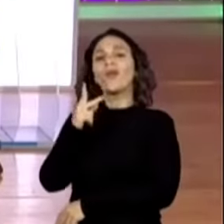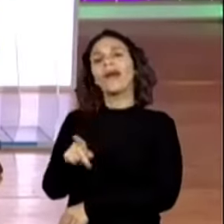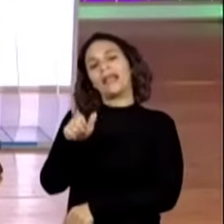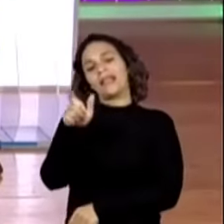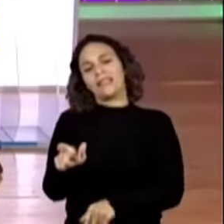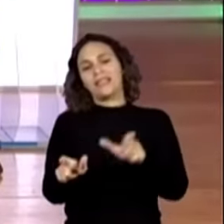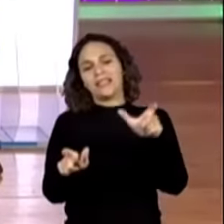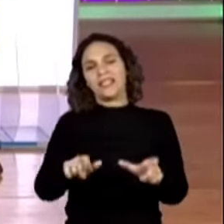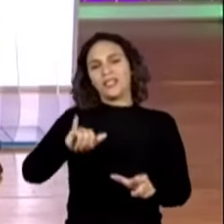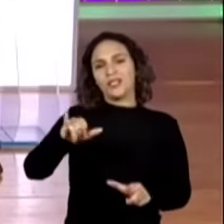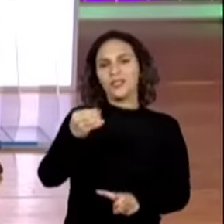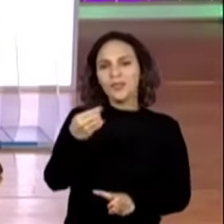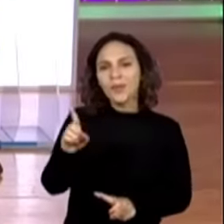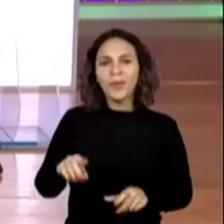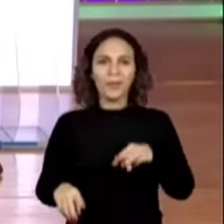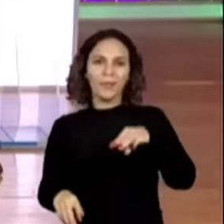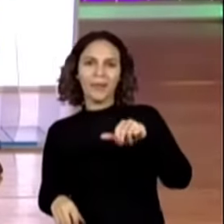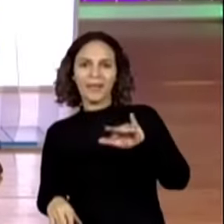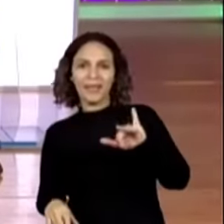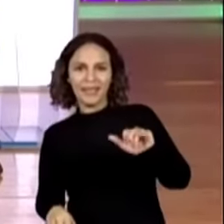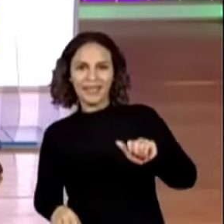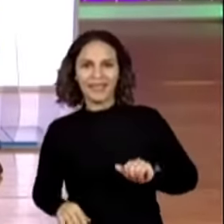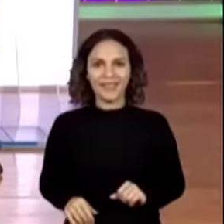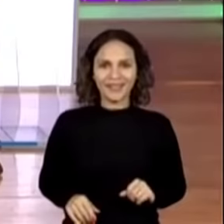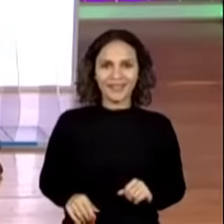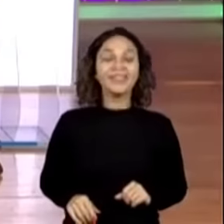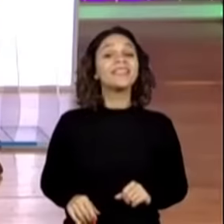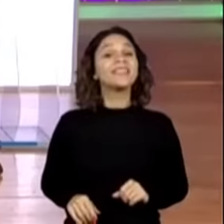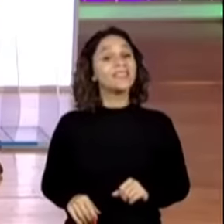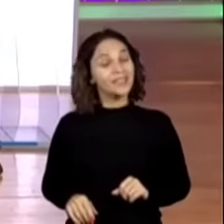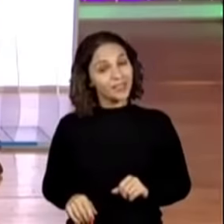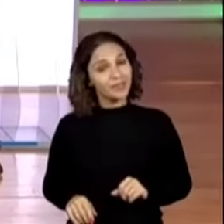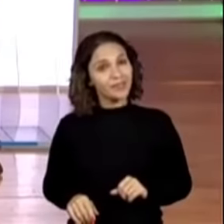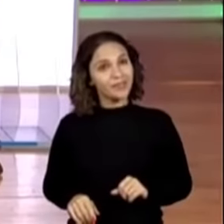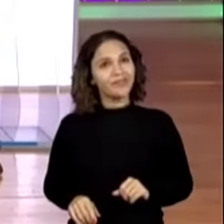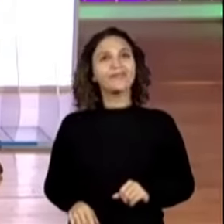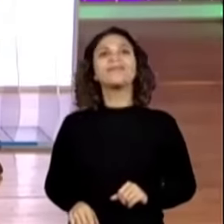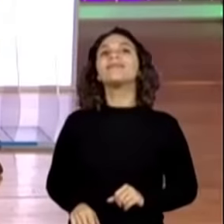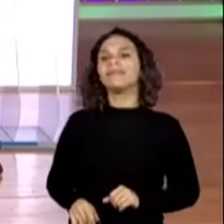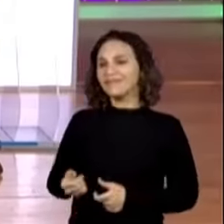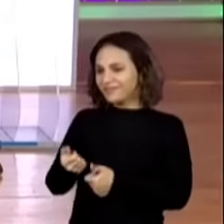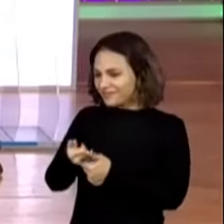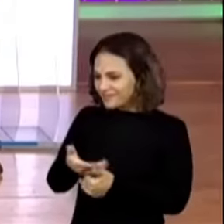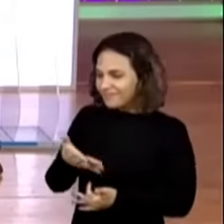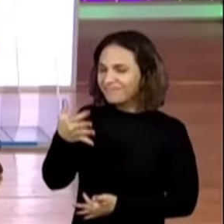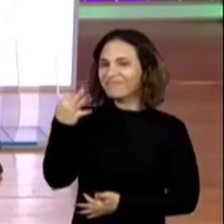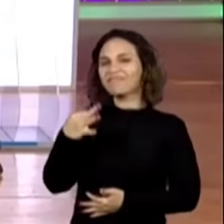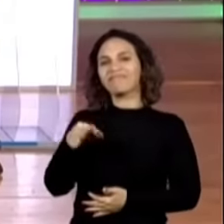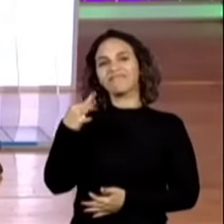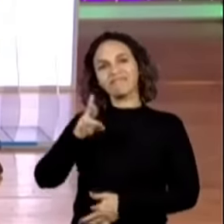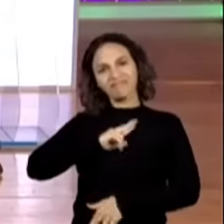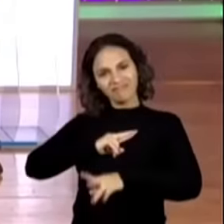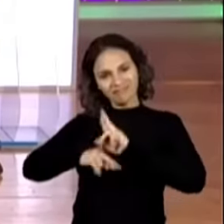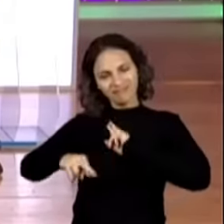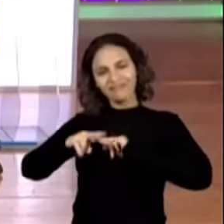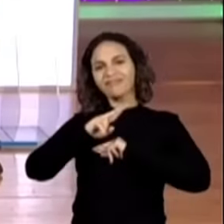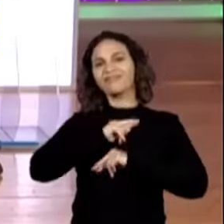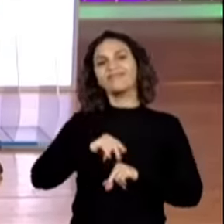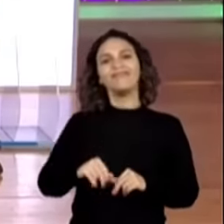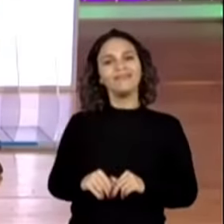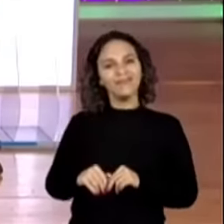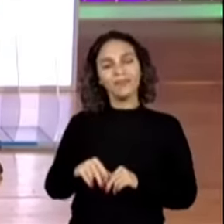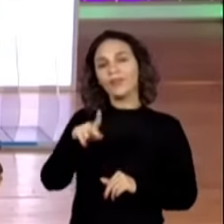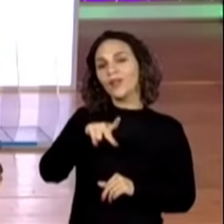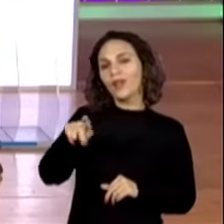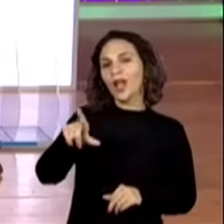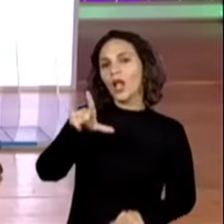João e Maria. O quinto ano P da B da professora Gislene. João e Maria. A escola... Professora Luiz e a escola